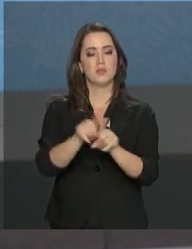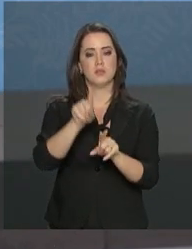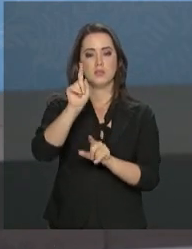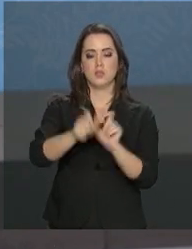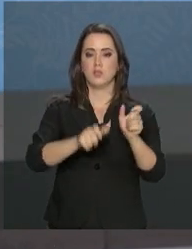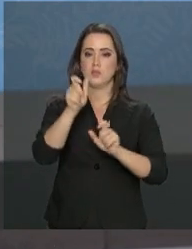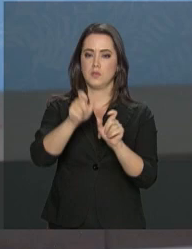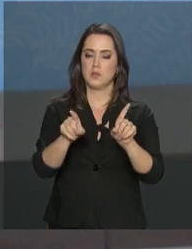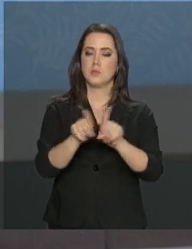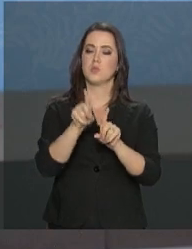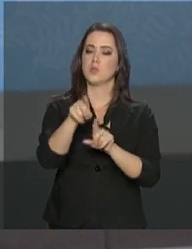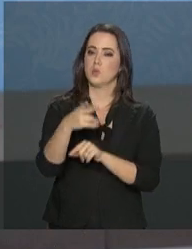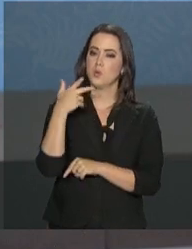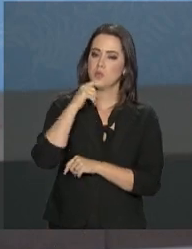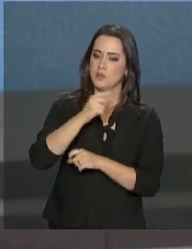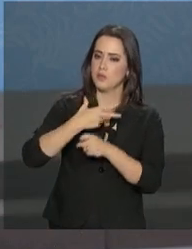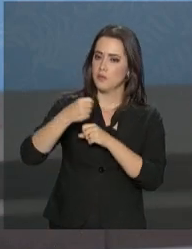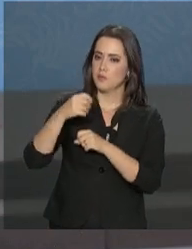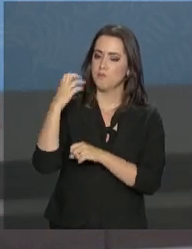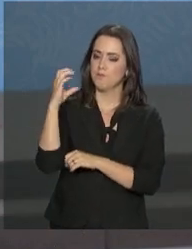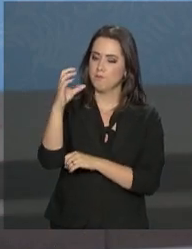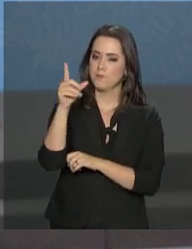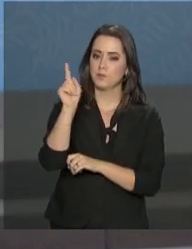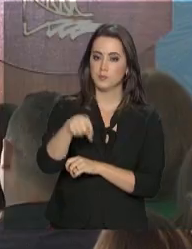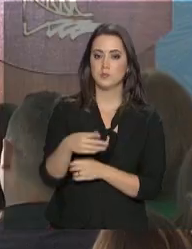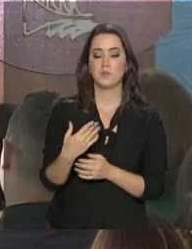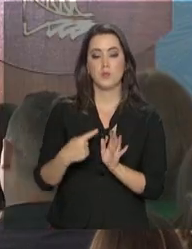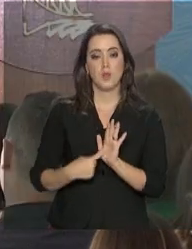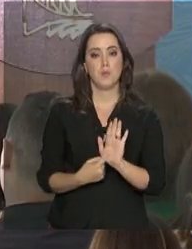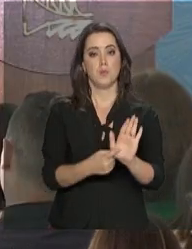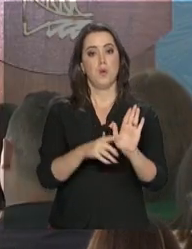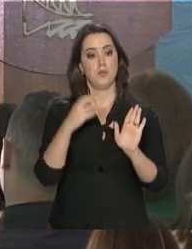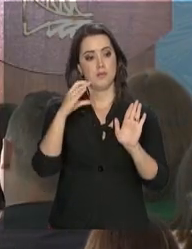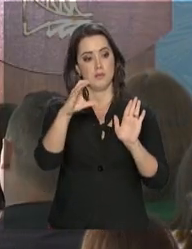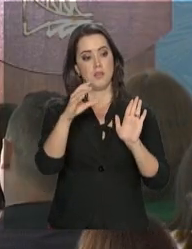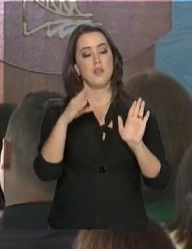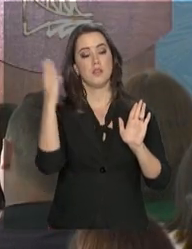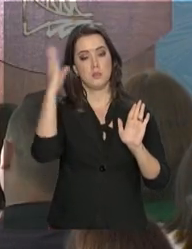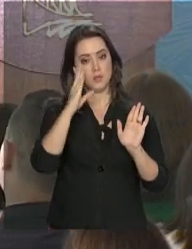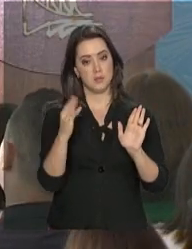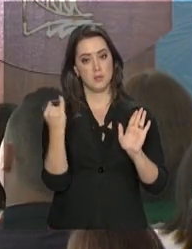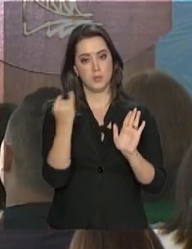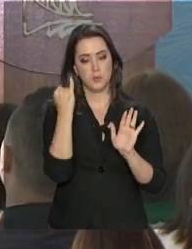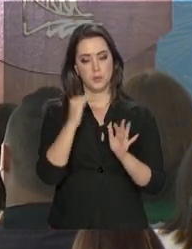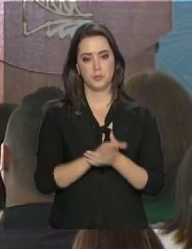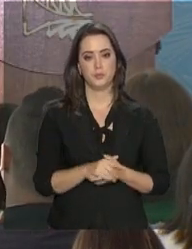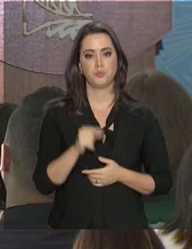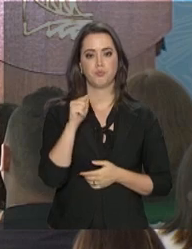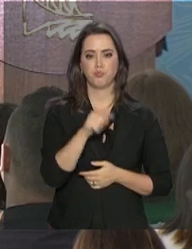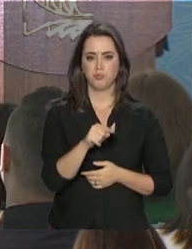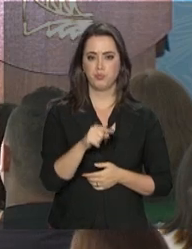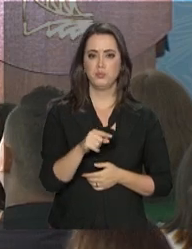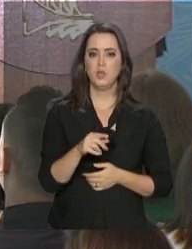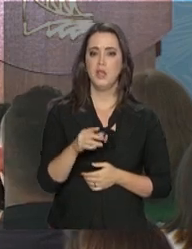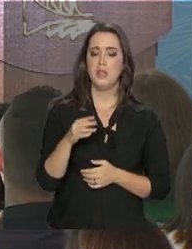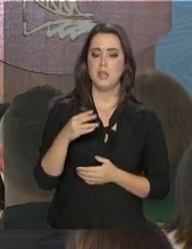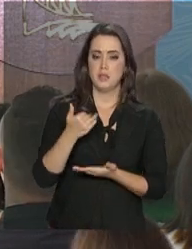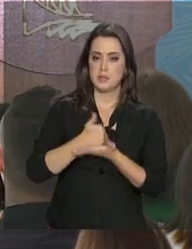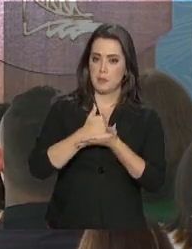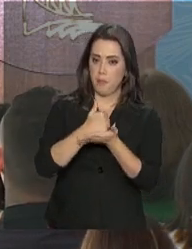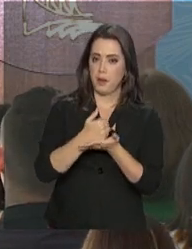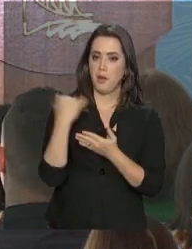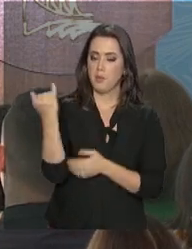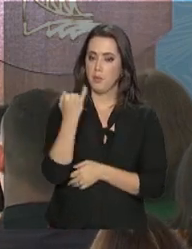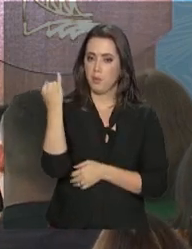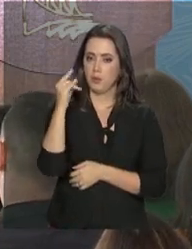brasileiros e garante visibilidade à pesquisa nacional. Esse prêmio que coroa a nossa gestão, em especial no